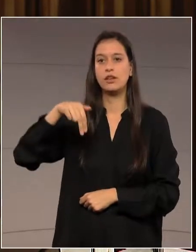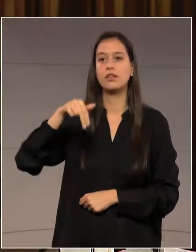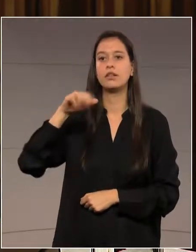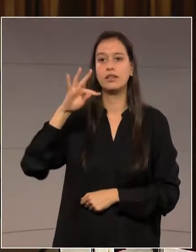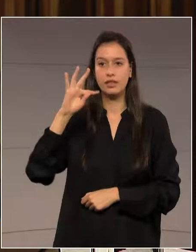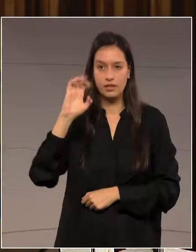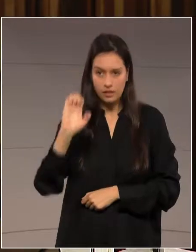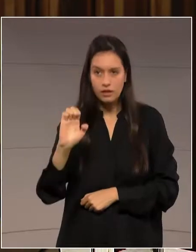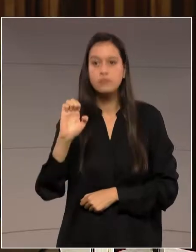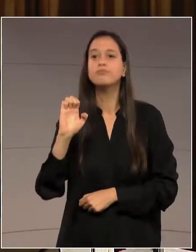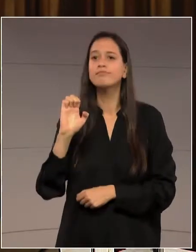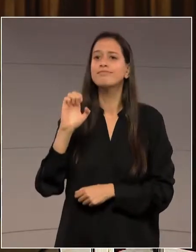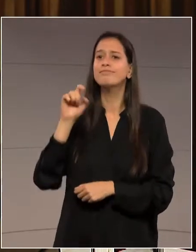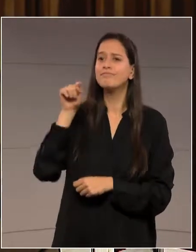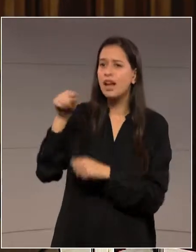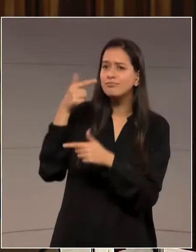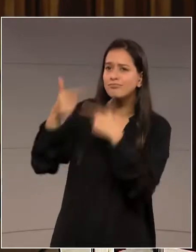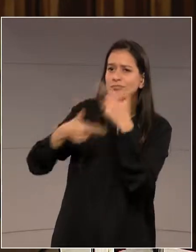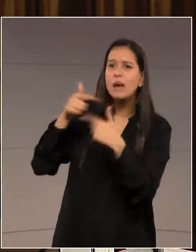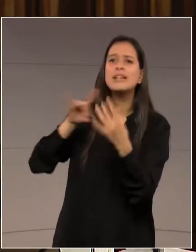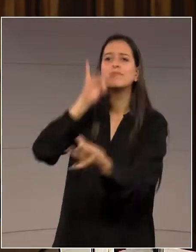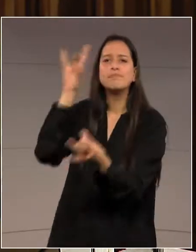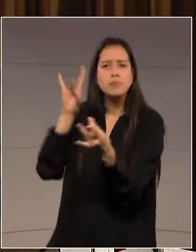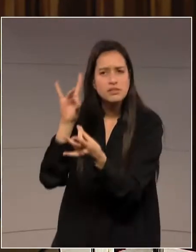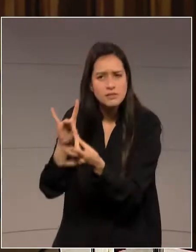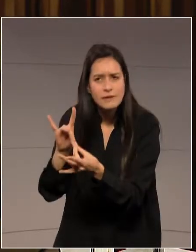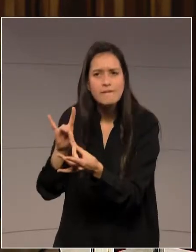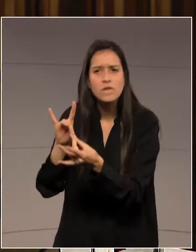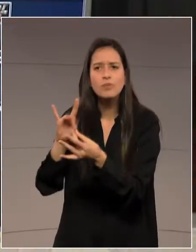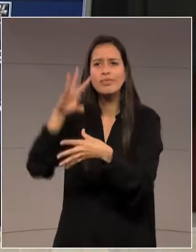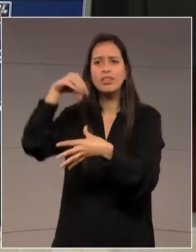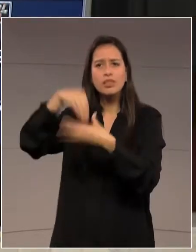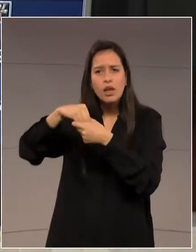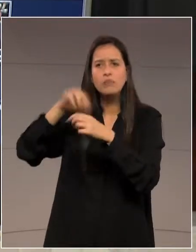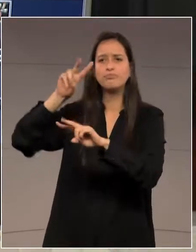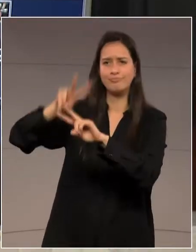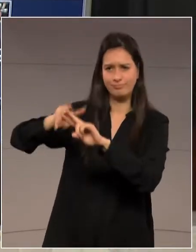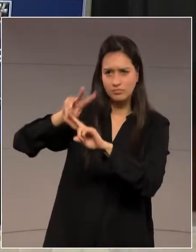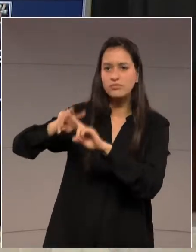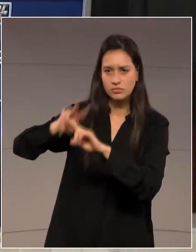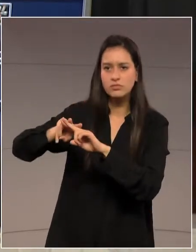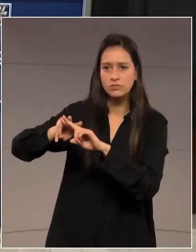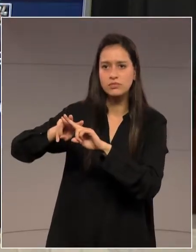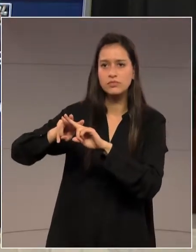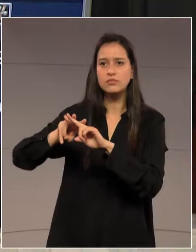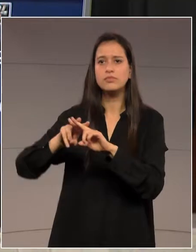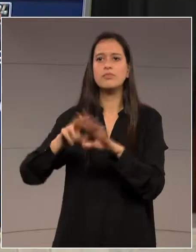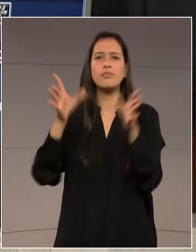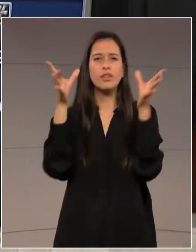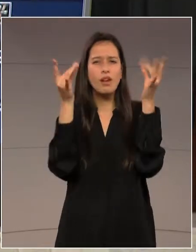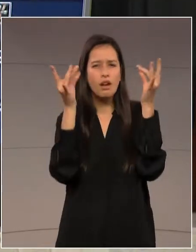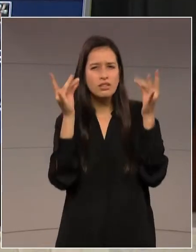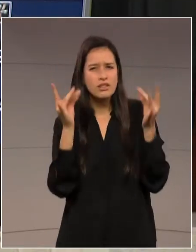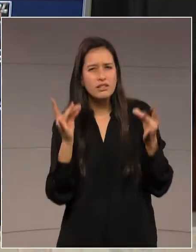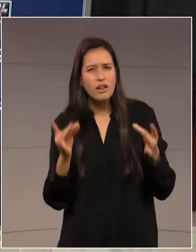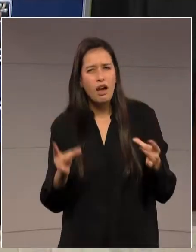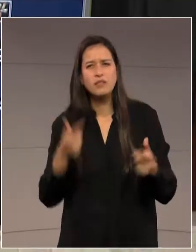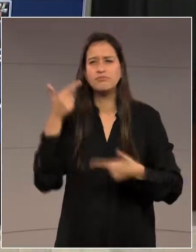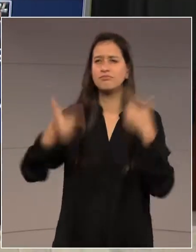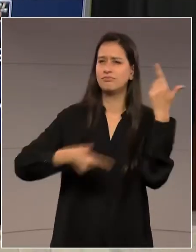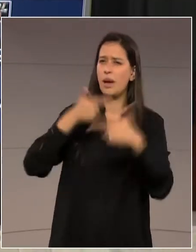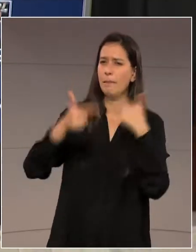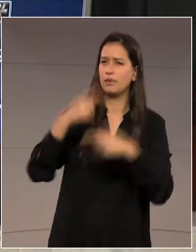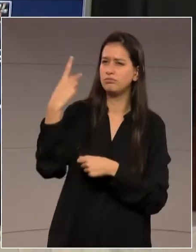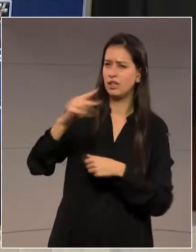especial, tem especificidade no trabalho deste